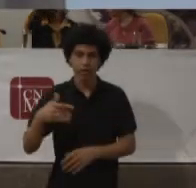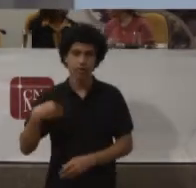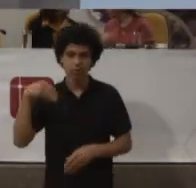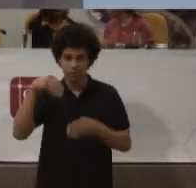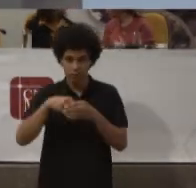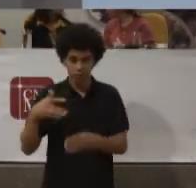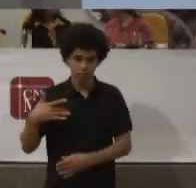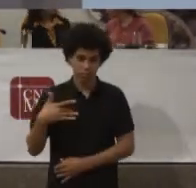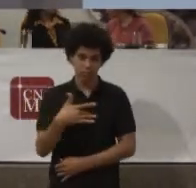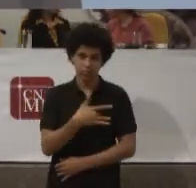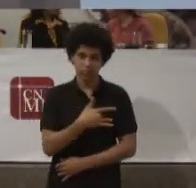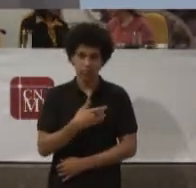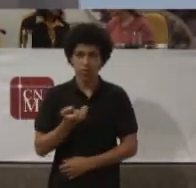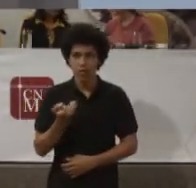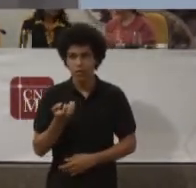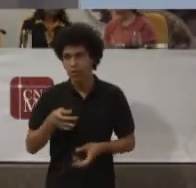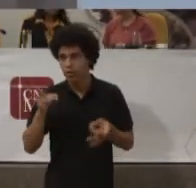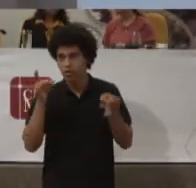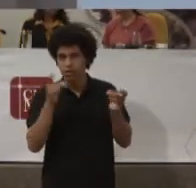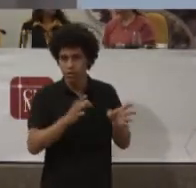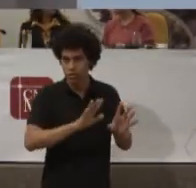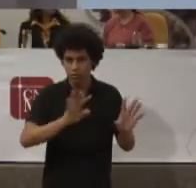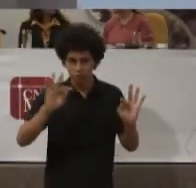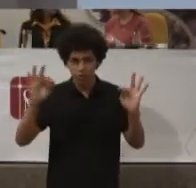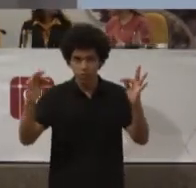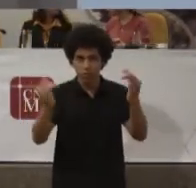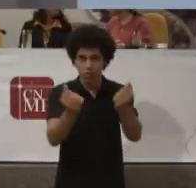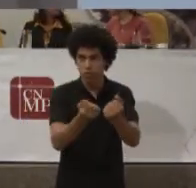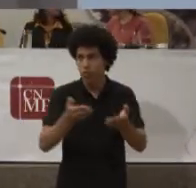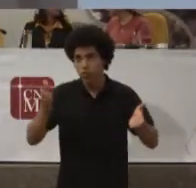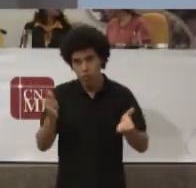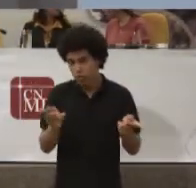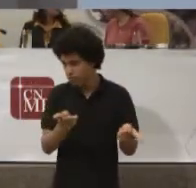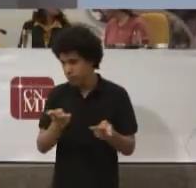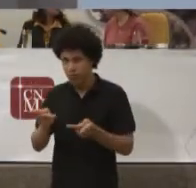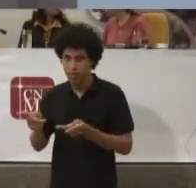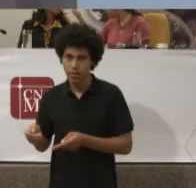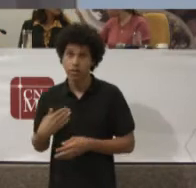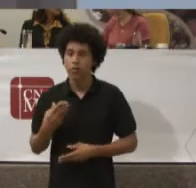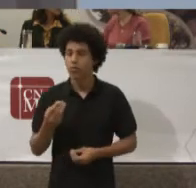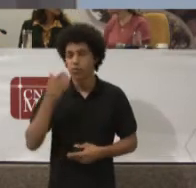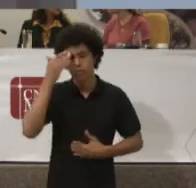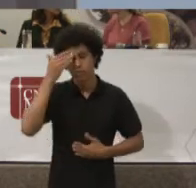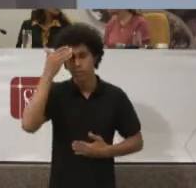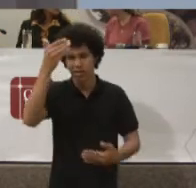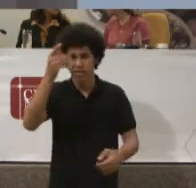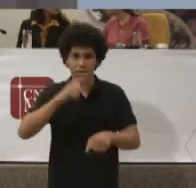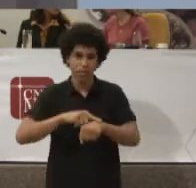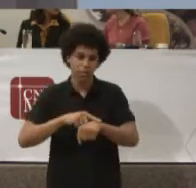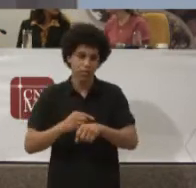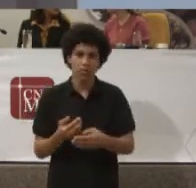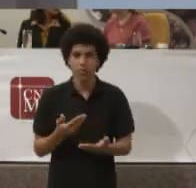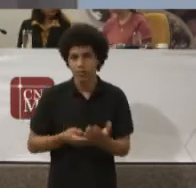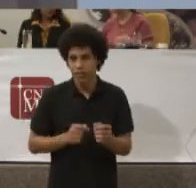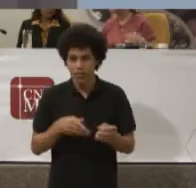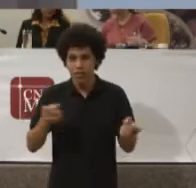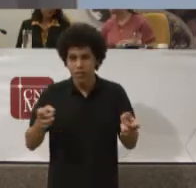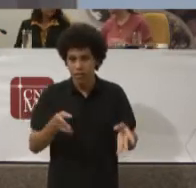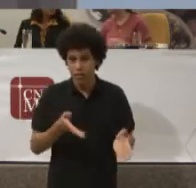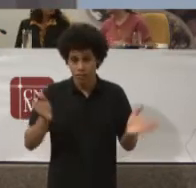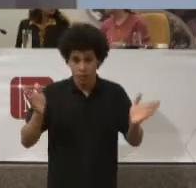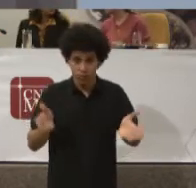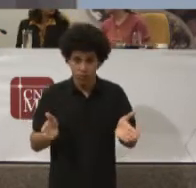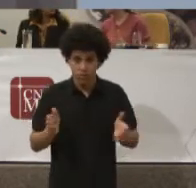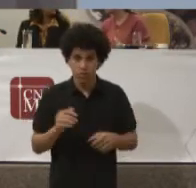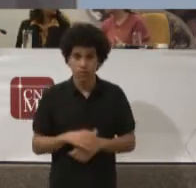Eu queria deixar A todos vocês Participantes O meu agradecimento Por terem dedicado Seu tempo A estarem presentes